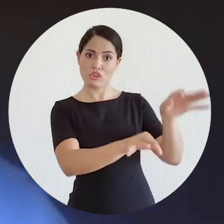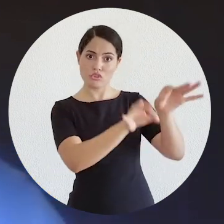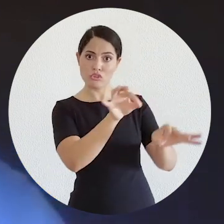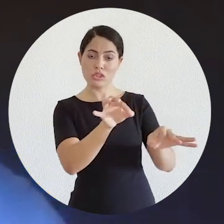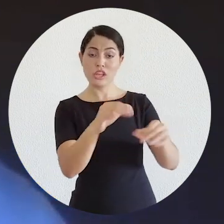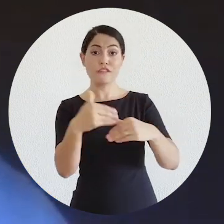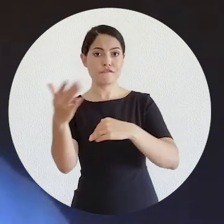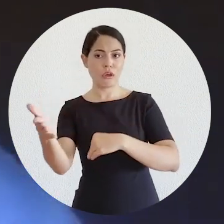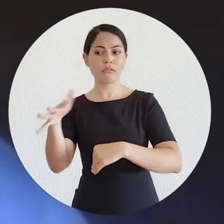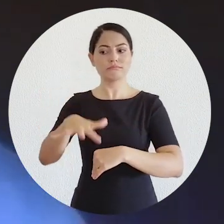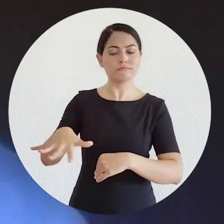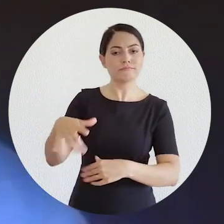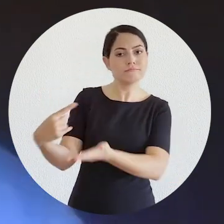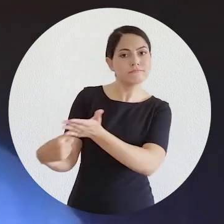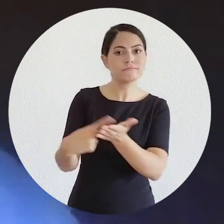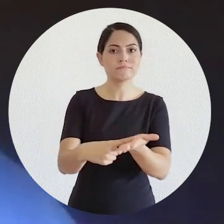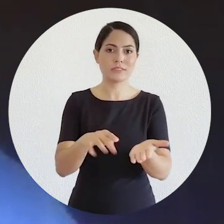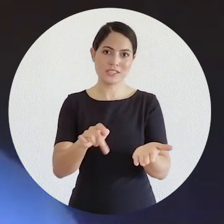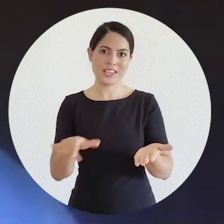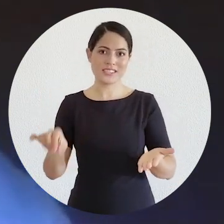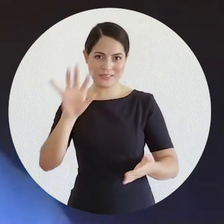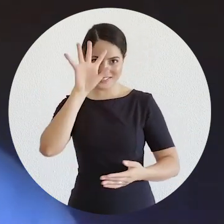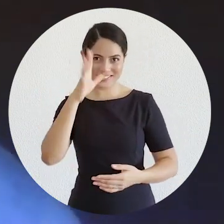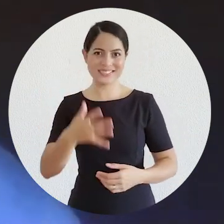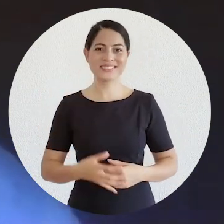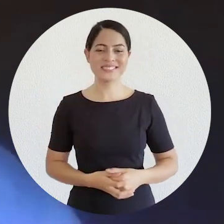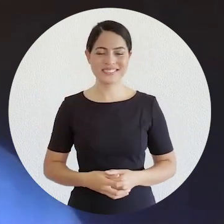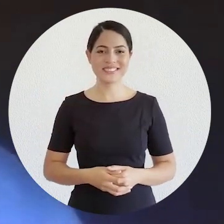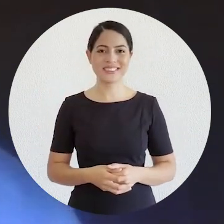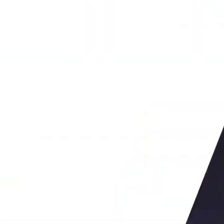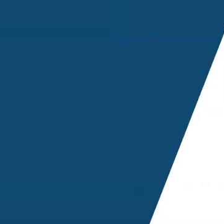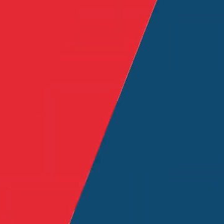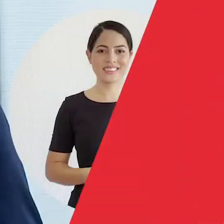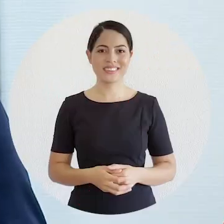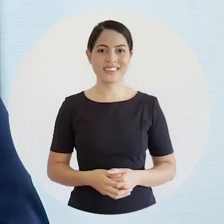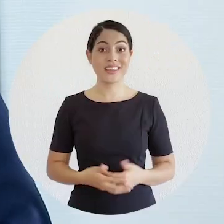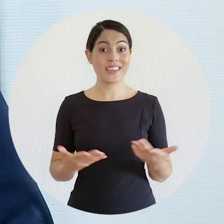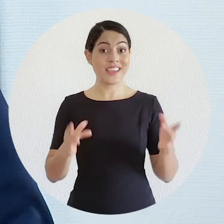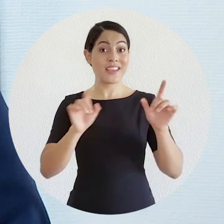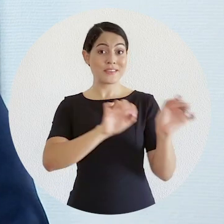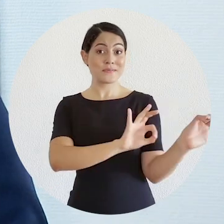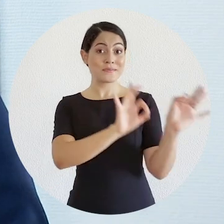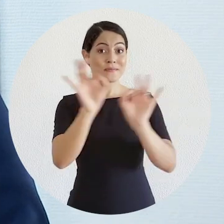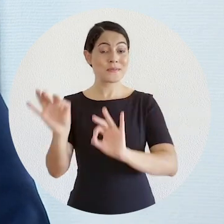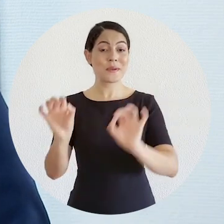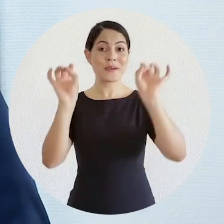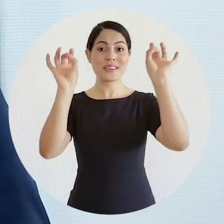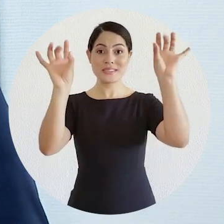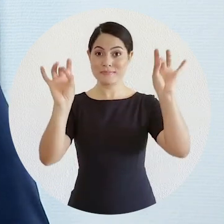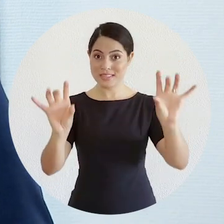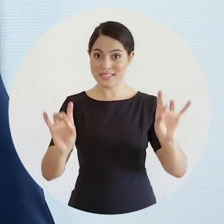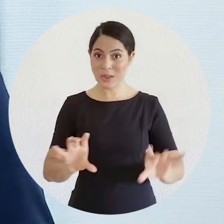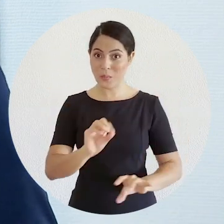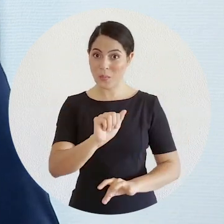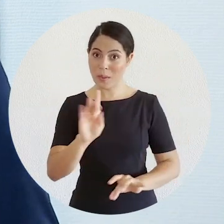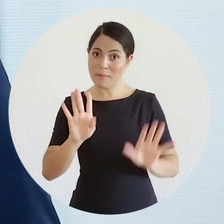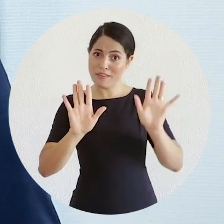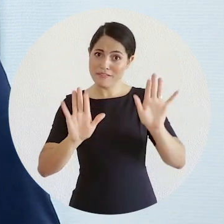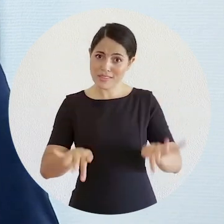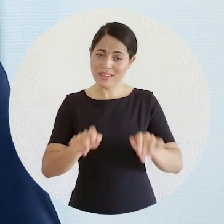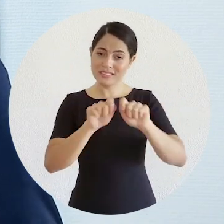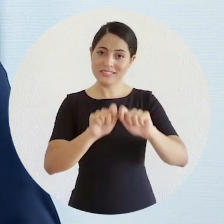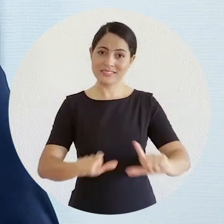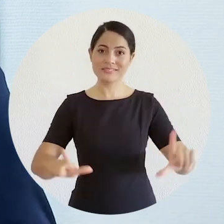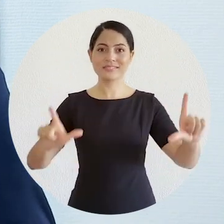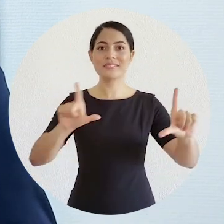a situação ou conflito para ser resolvido por meio da mediação. Este programa especial da Ordem dos Advogados